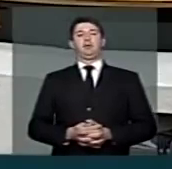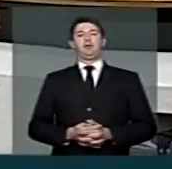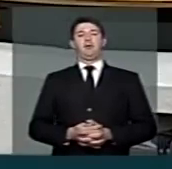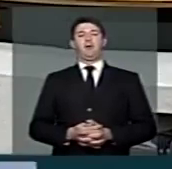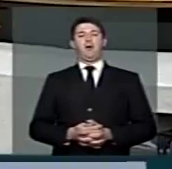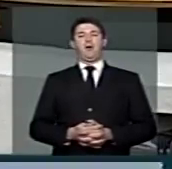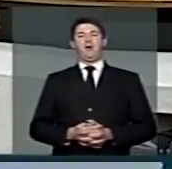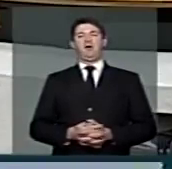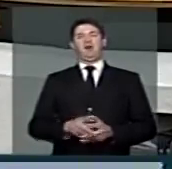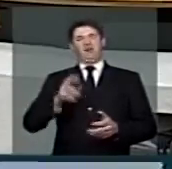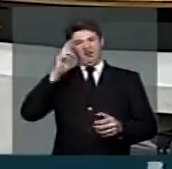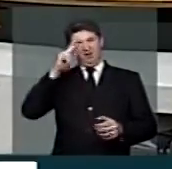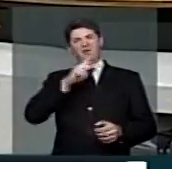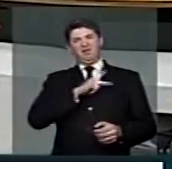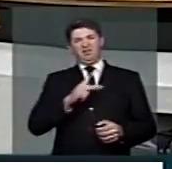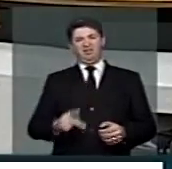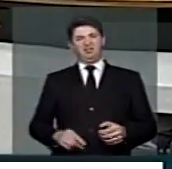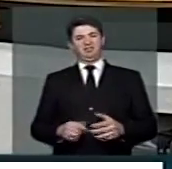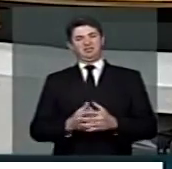Tempo, Presidente.